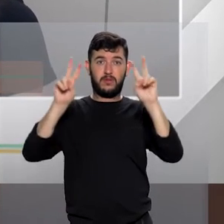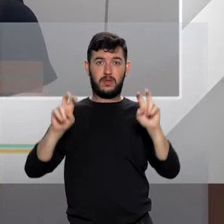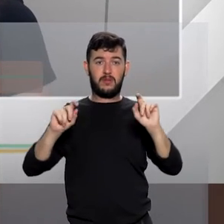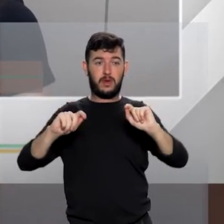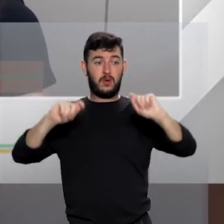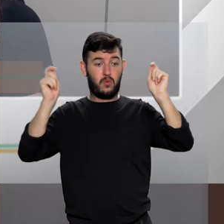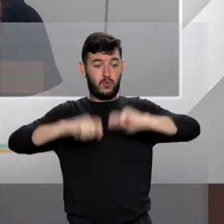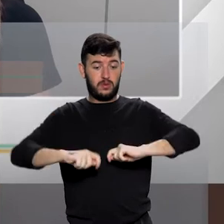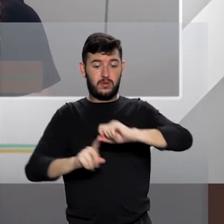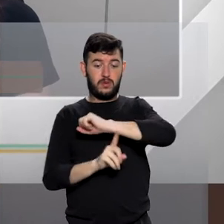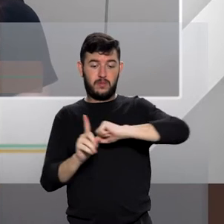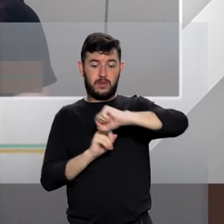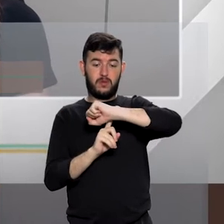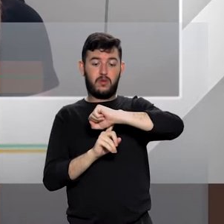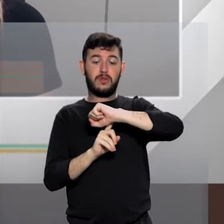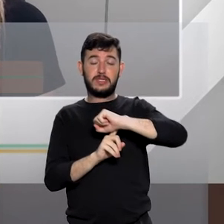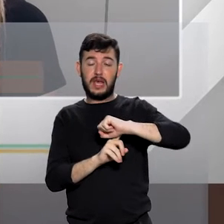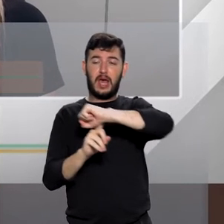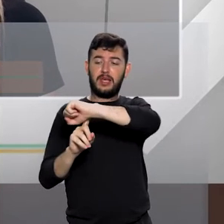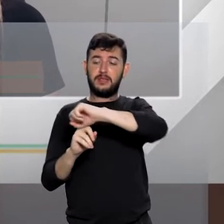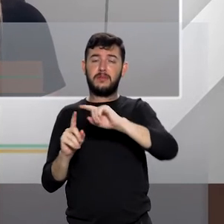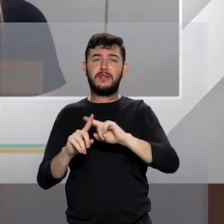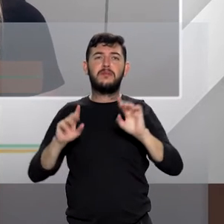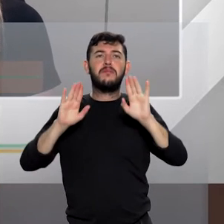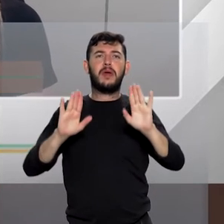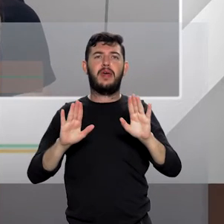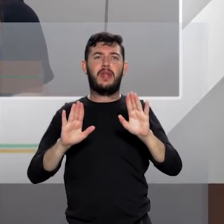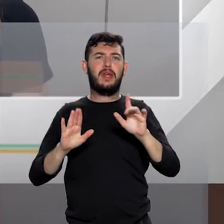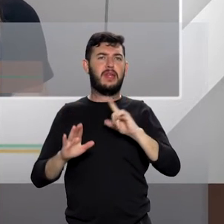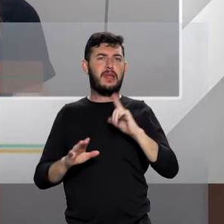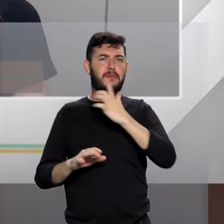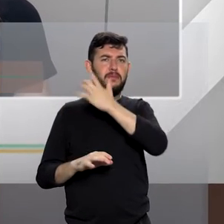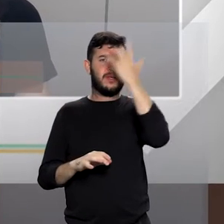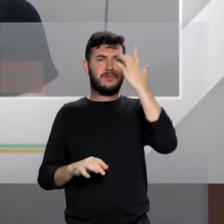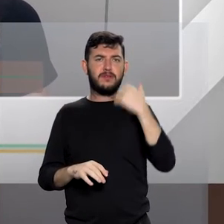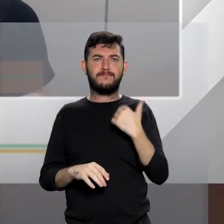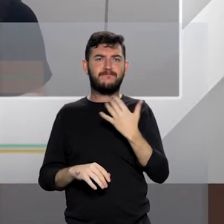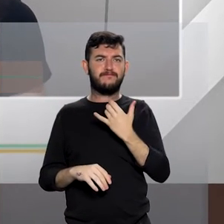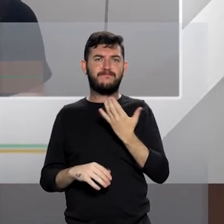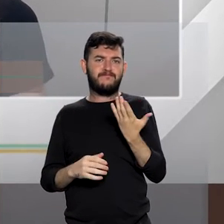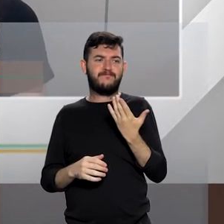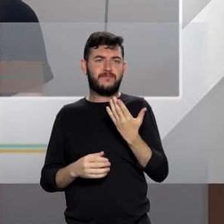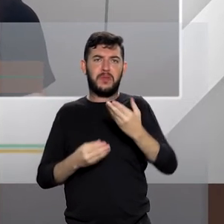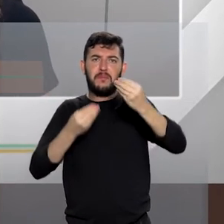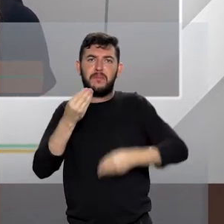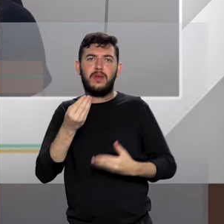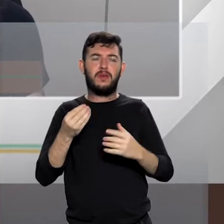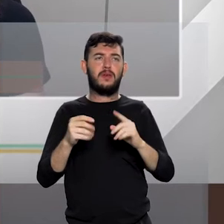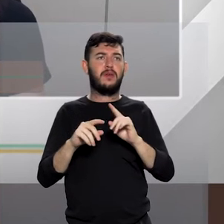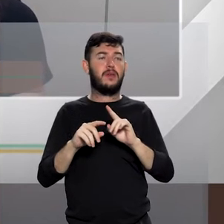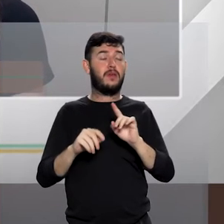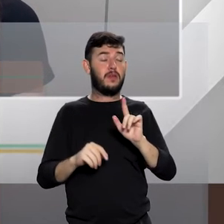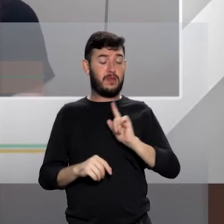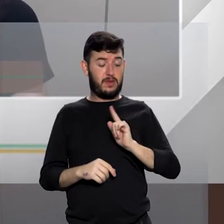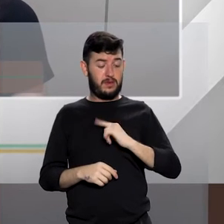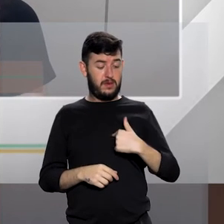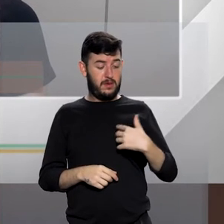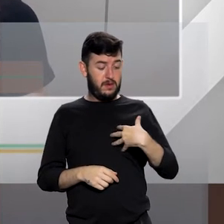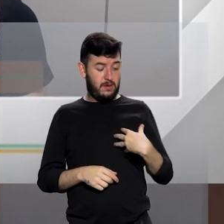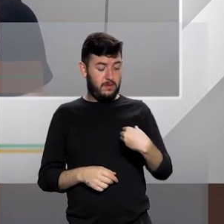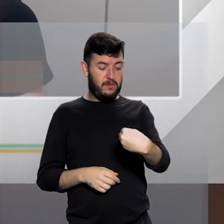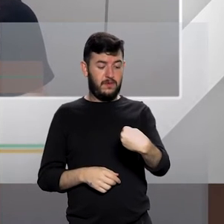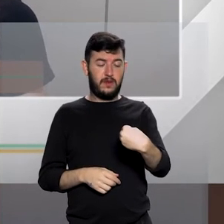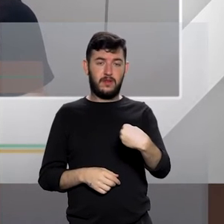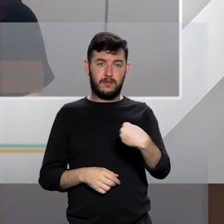logicamente, nós temos aí todo um leque de pessoas que são atingidas. Necessariamente, nós temos os filhos ainda